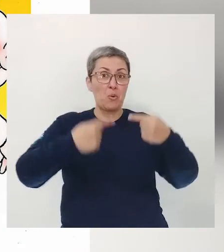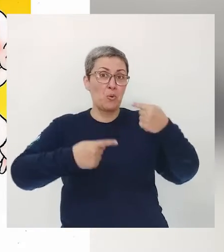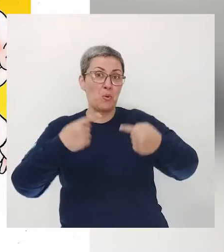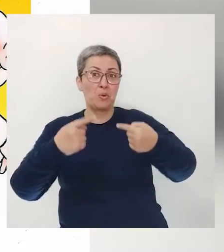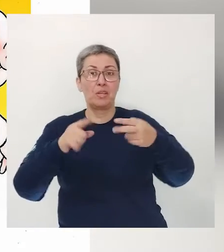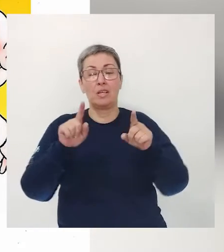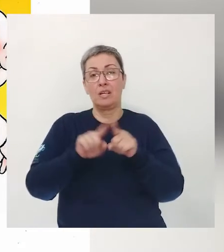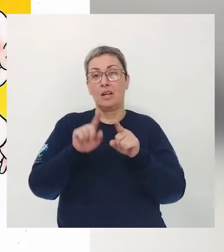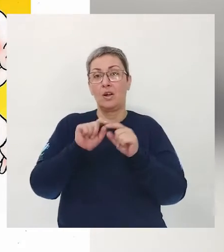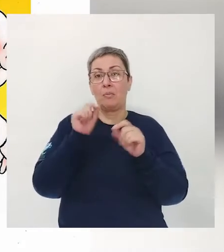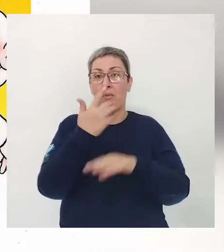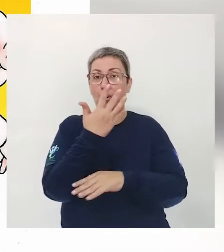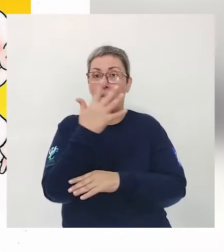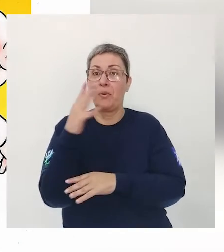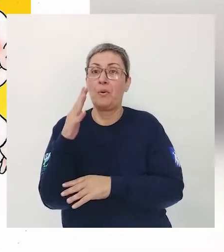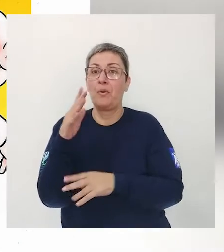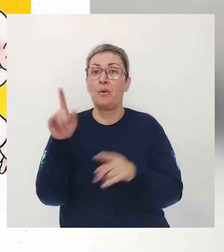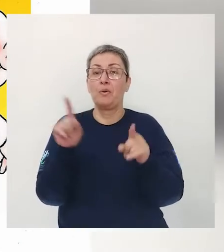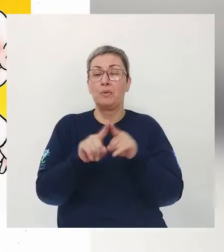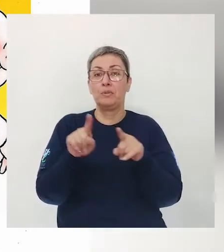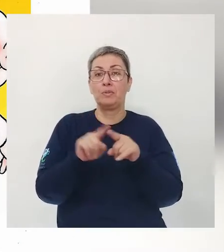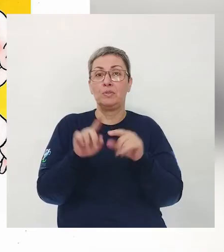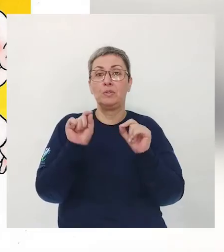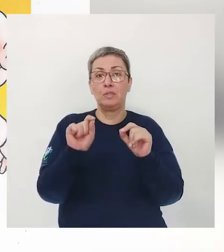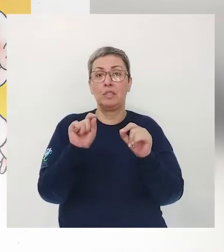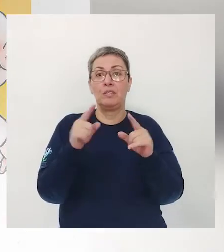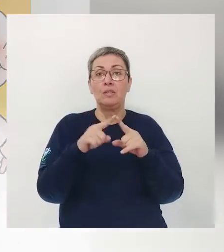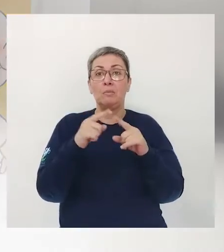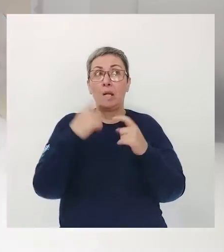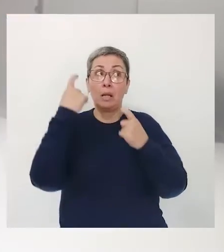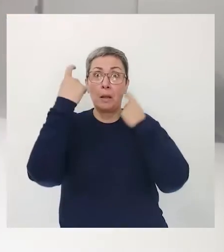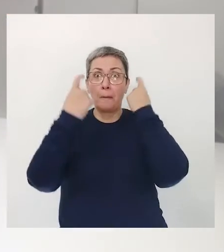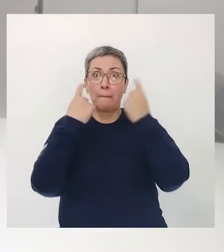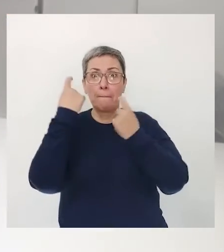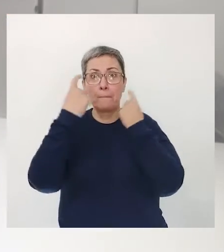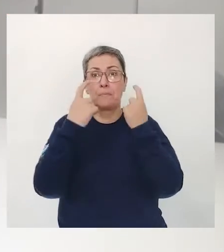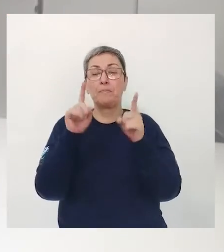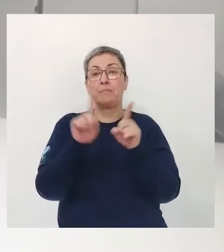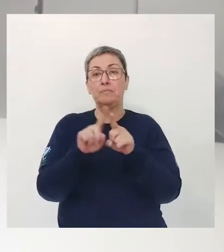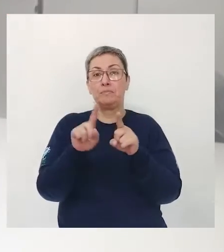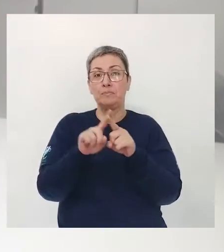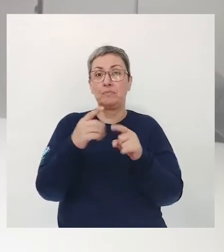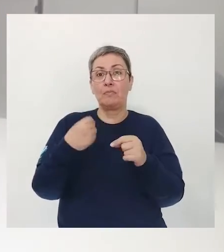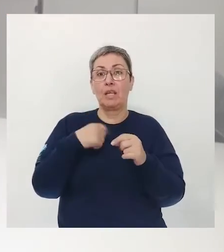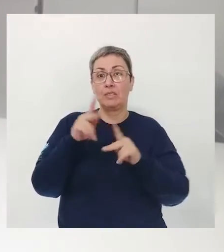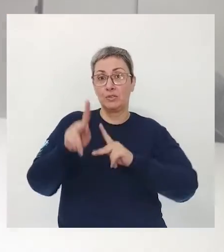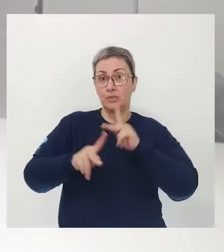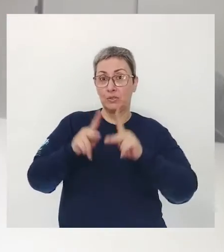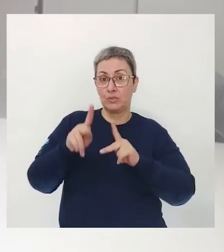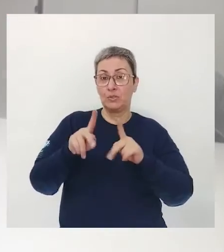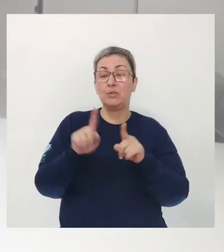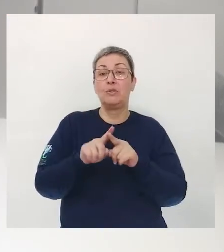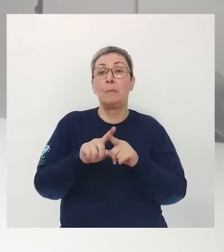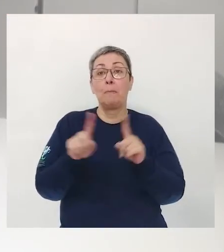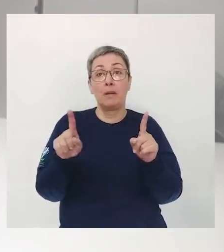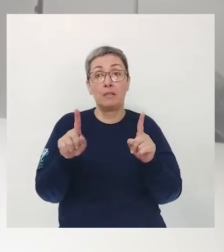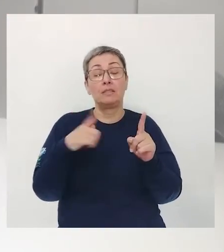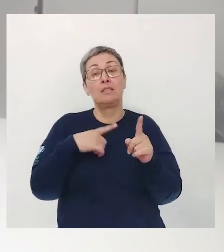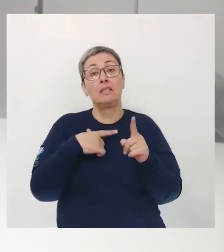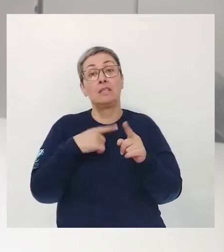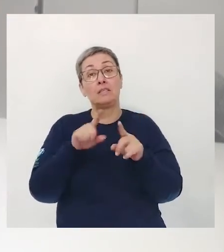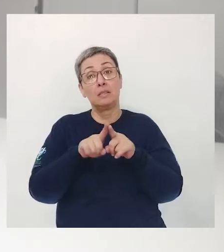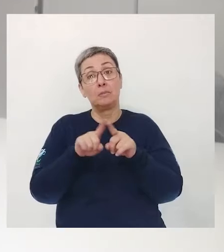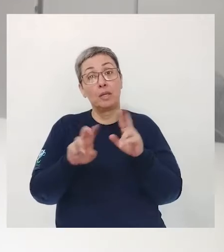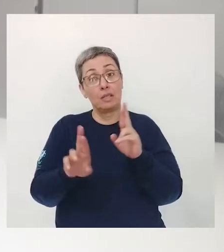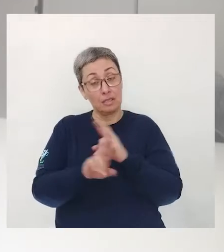políticas As questões do meio ambiente Né? As preocupações Da população Mas essas